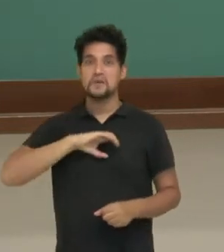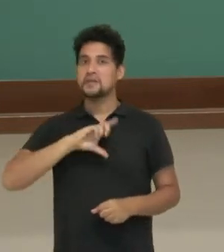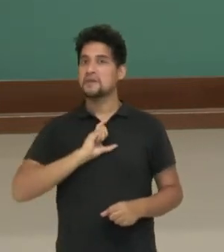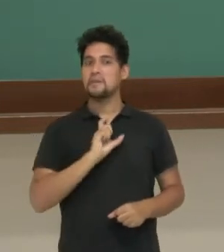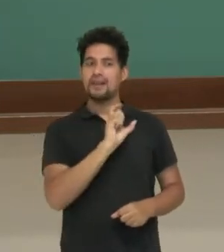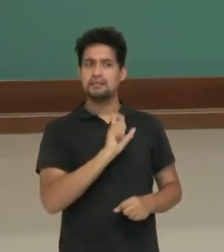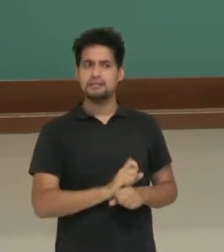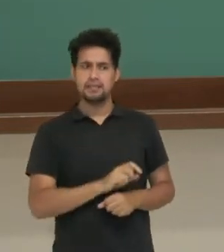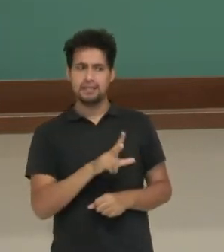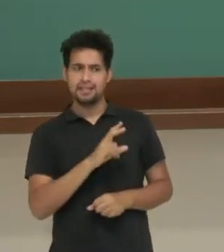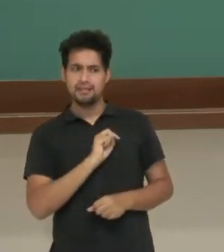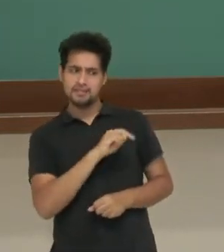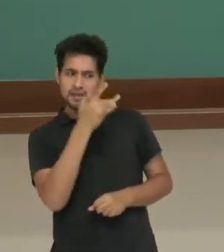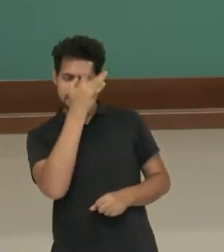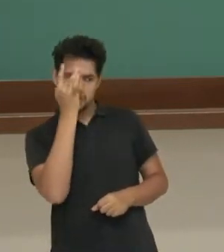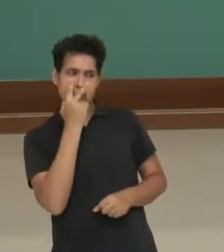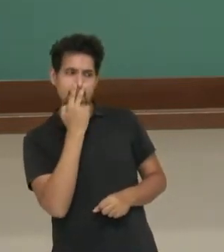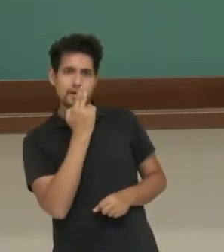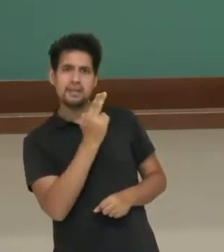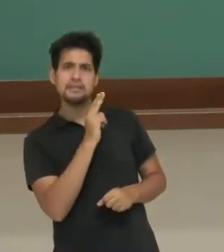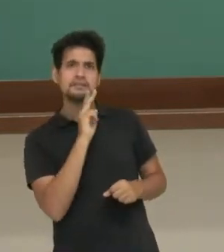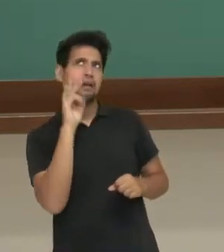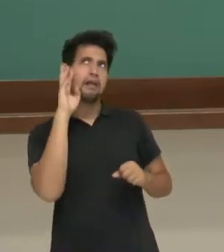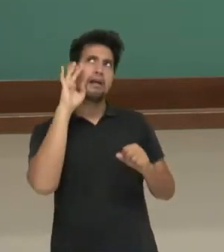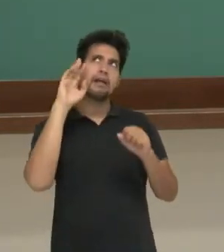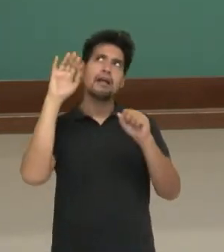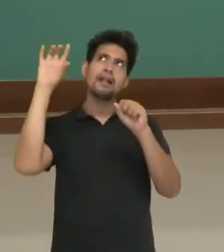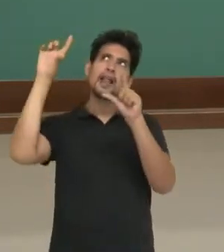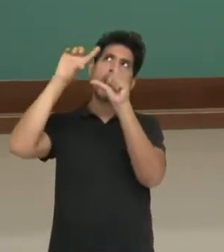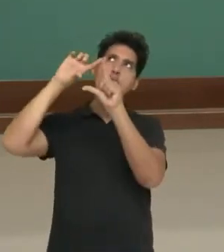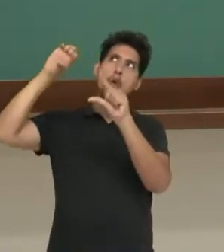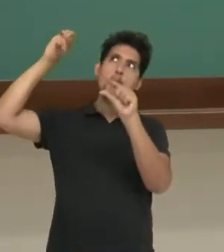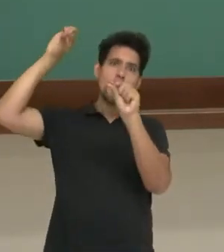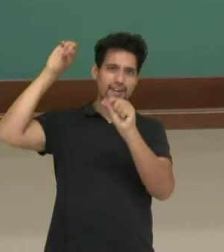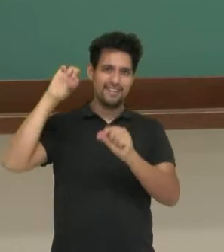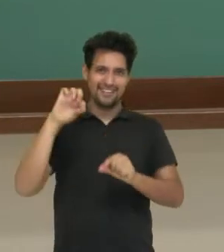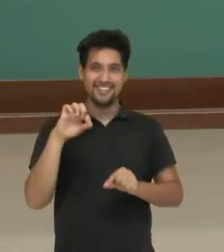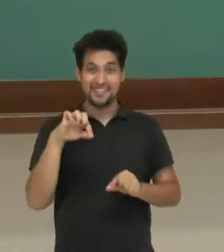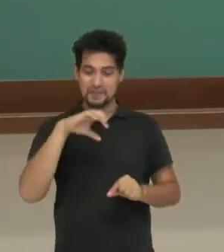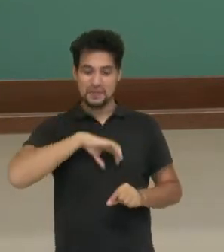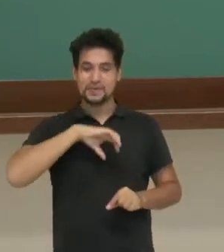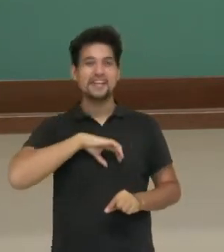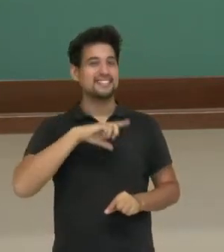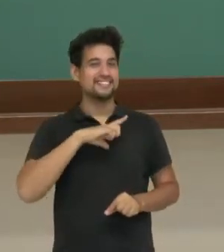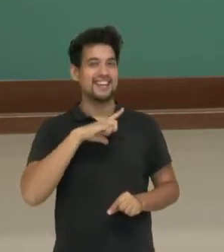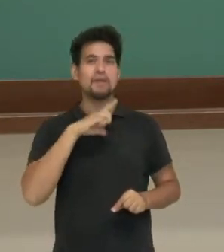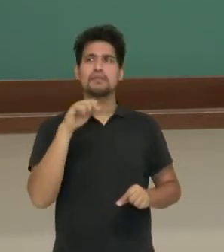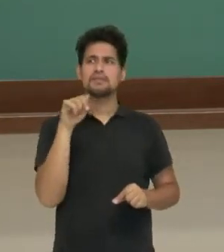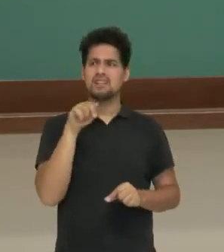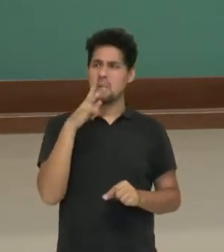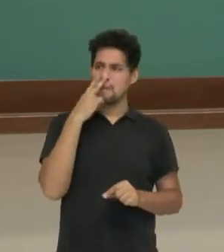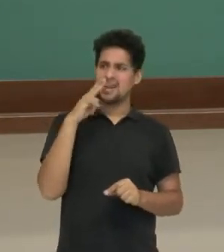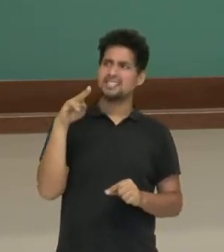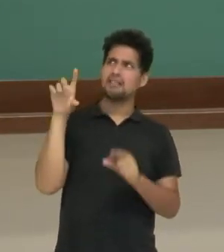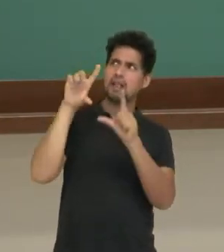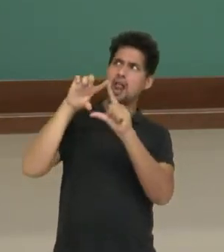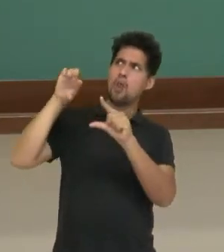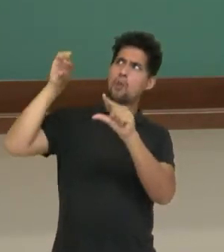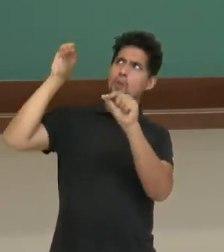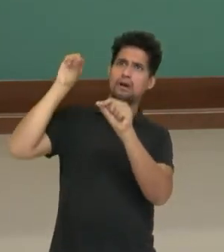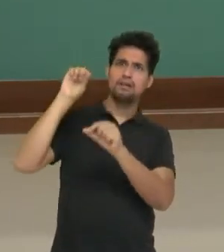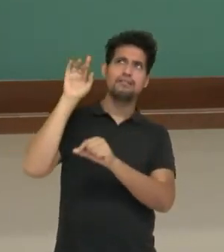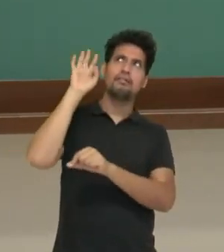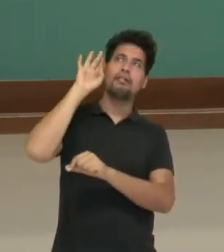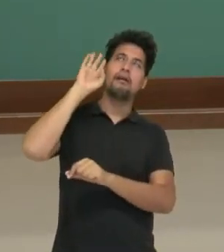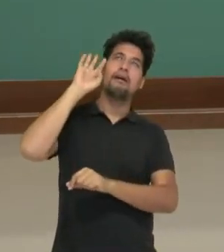essa guria tá com a cabeça nas nuvens, tá no mundo da lua? Será que quando isso acontece ele está viajando,